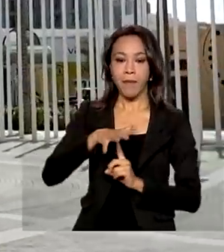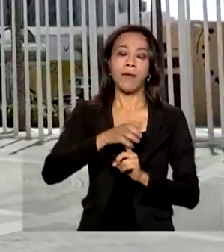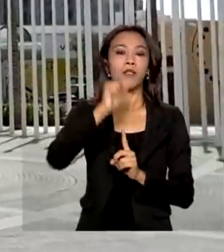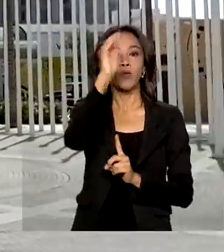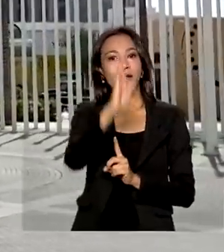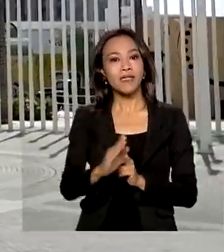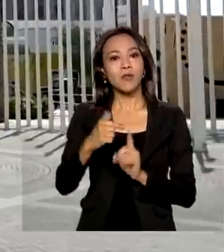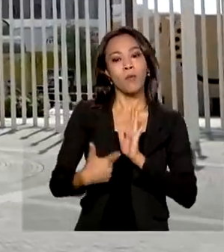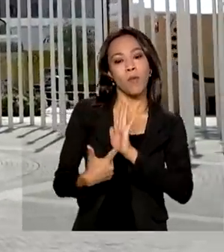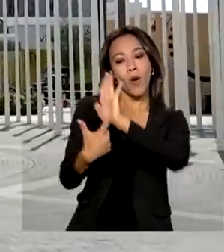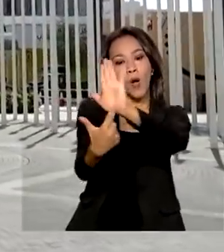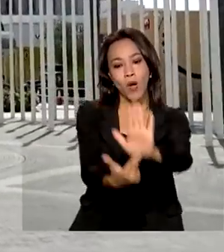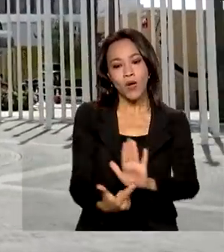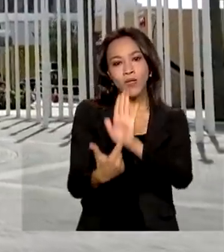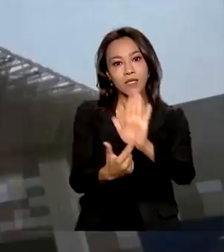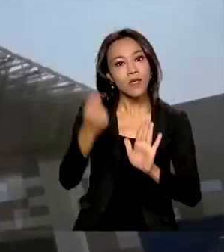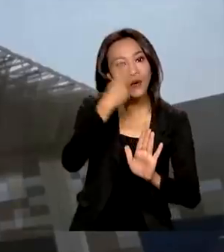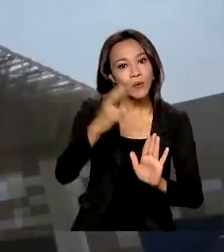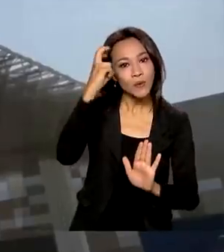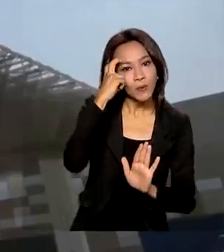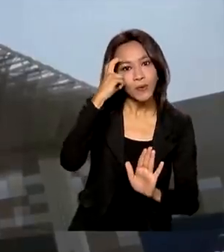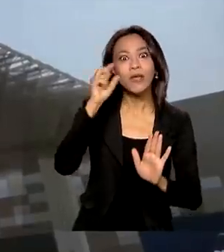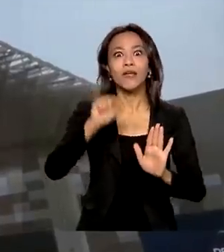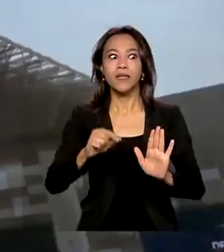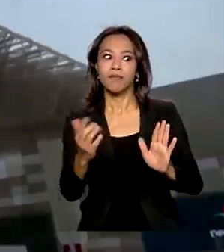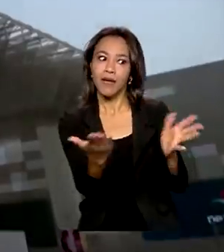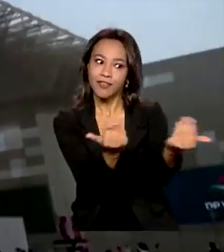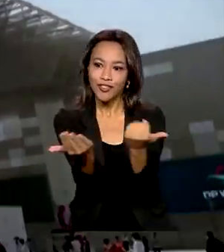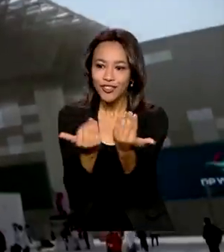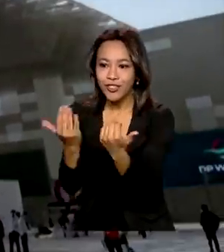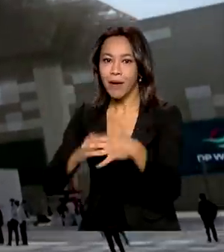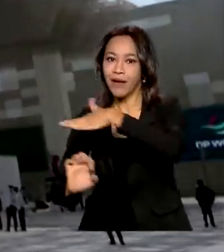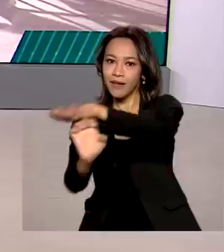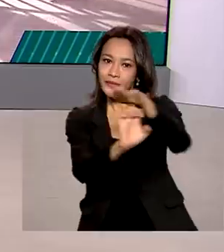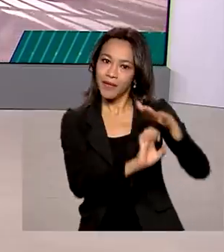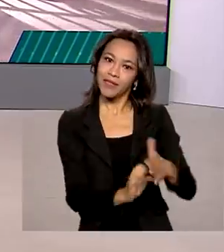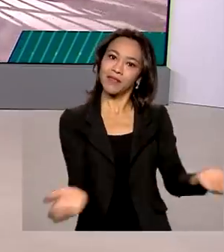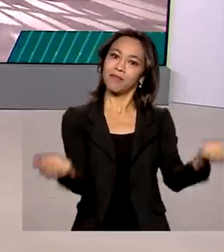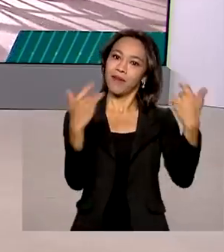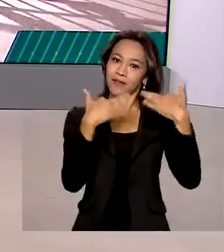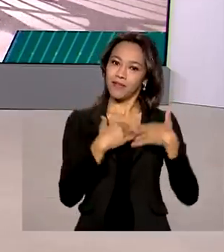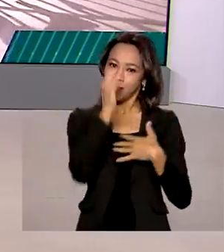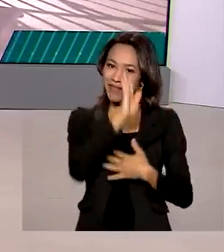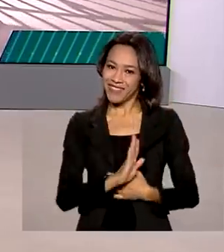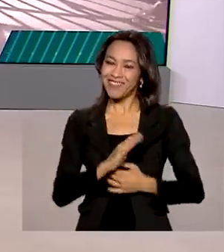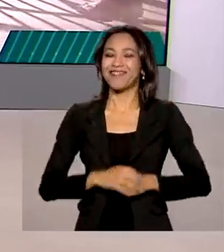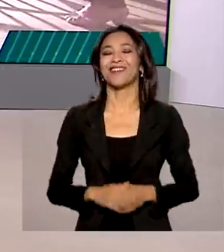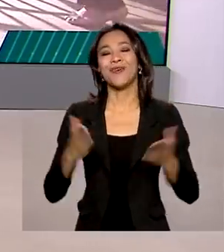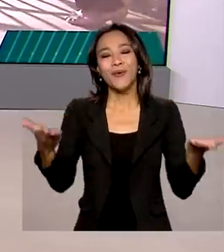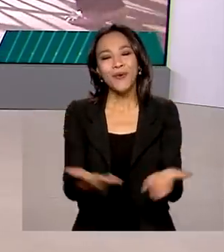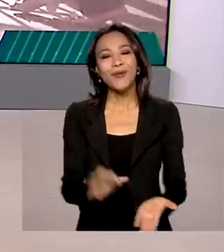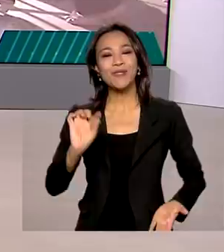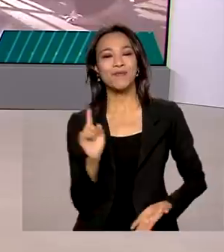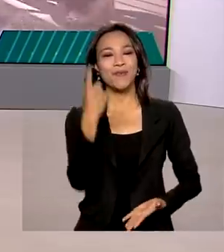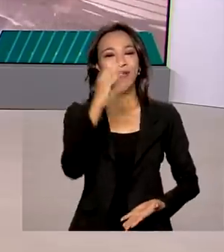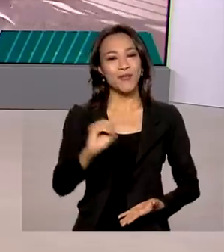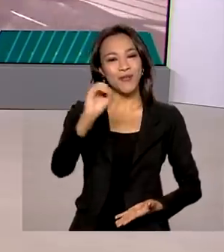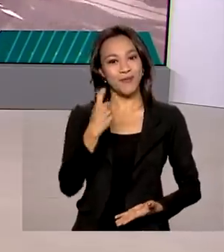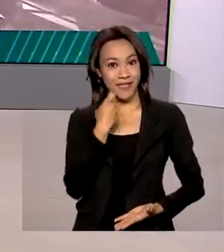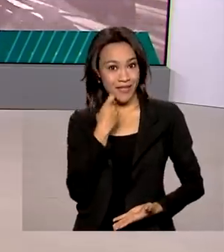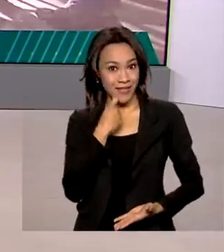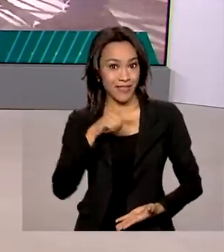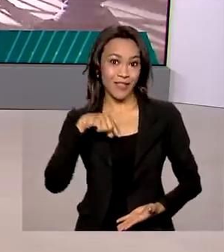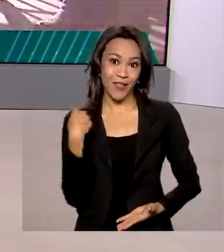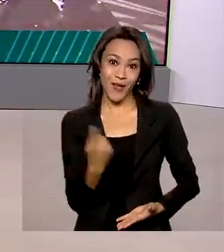cultura durante a exposição e deve atrair investidores para o país. Hoje é 1º de outubro, sexta-feira.